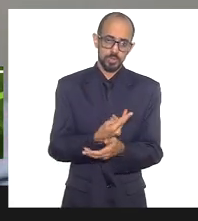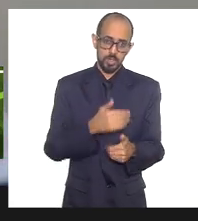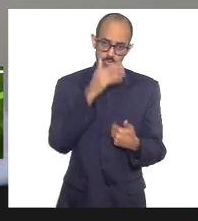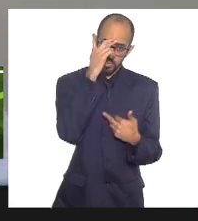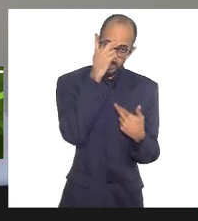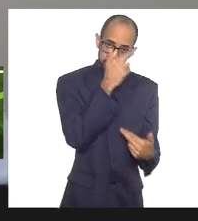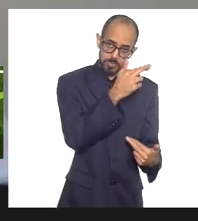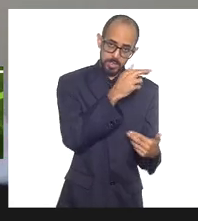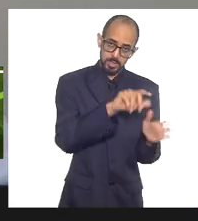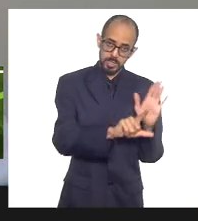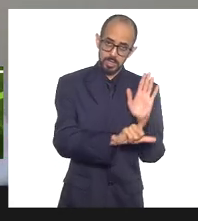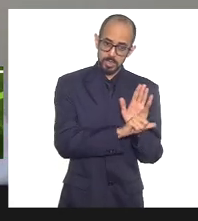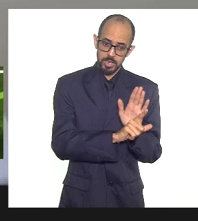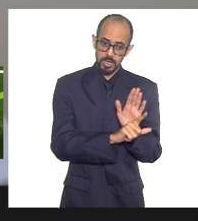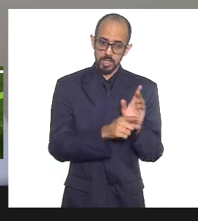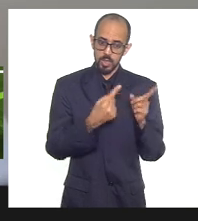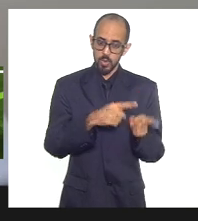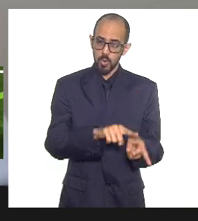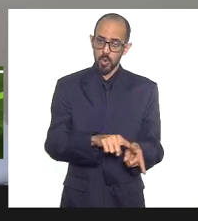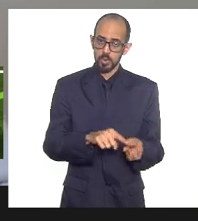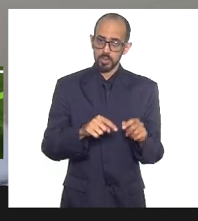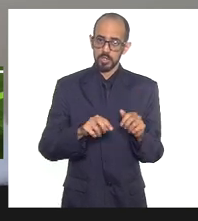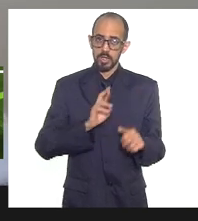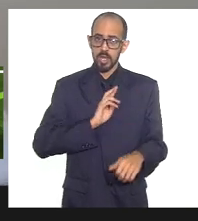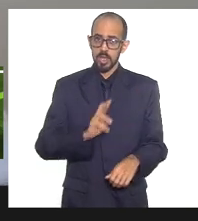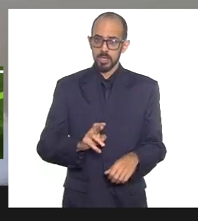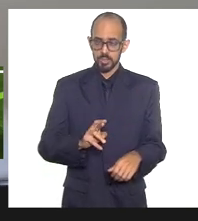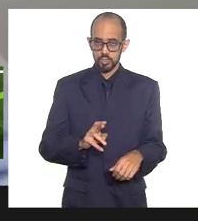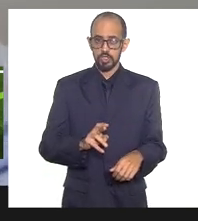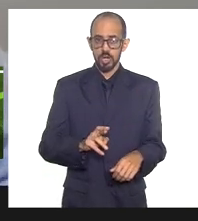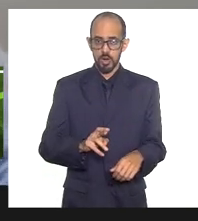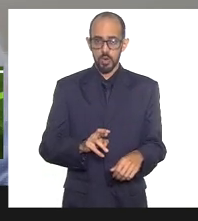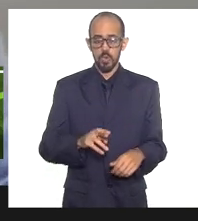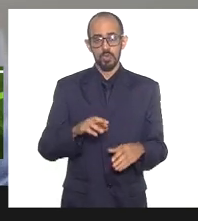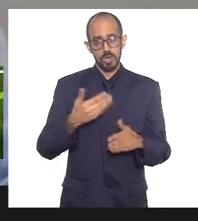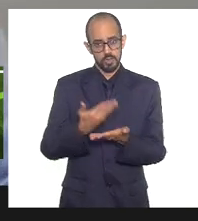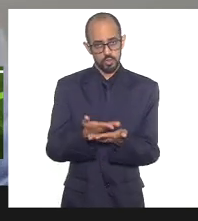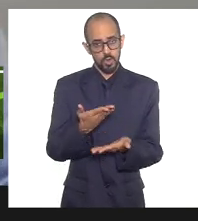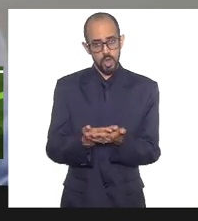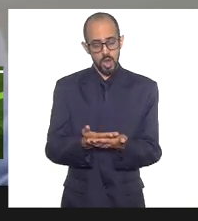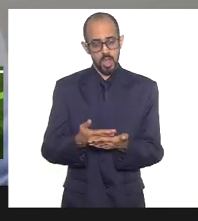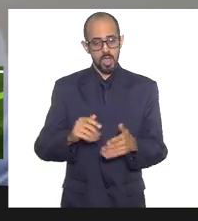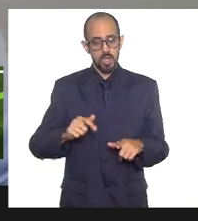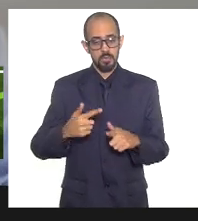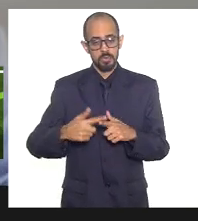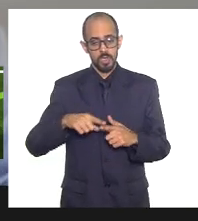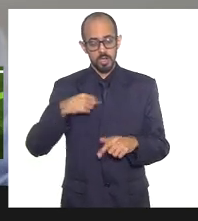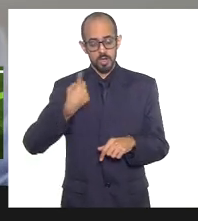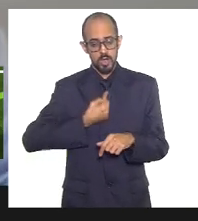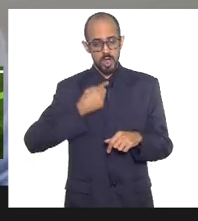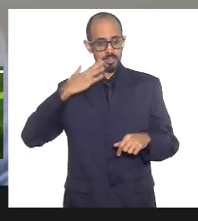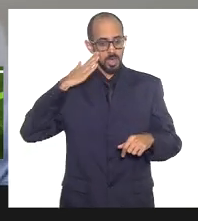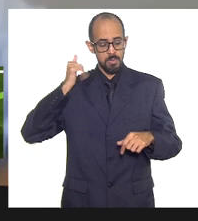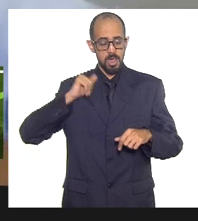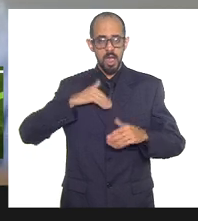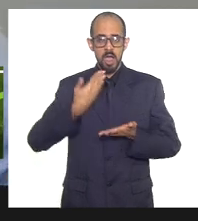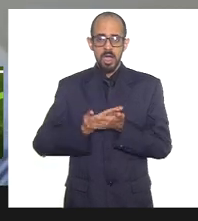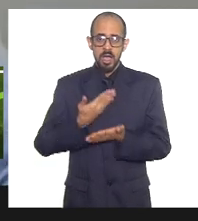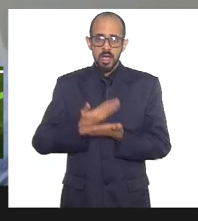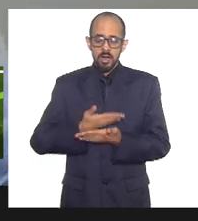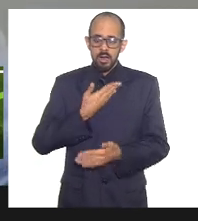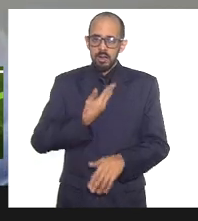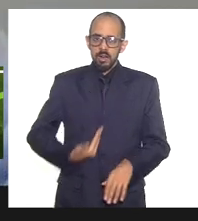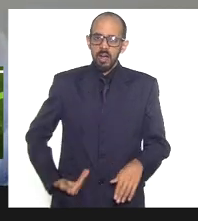institui a política de enfrentamento à intolerância religiosa no contexto escolar. Por exemplo, nós sabemos que há escolas públicas de diferentes